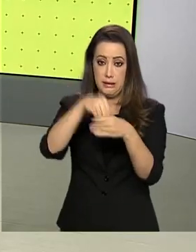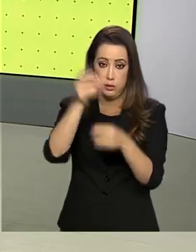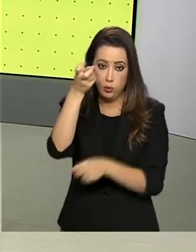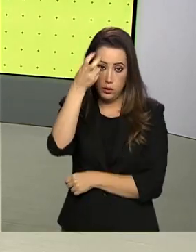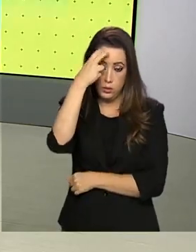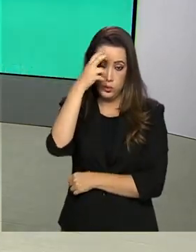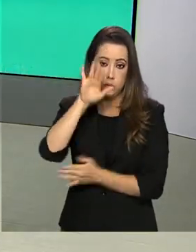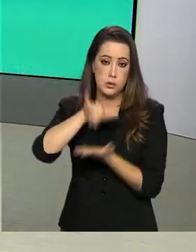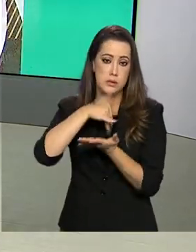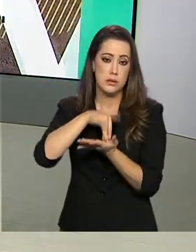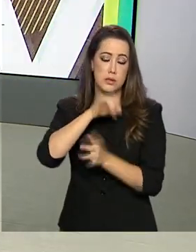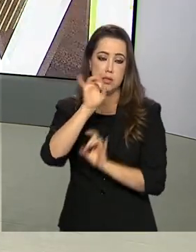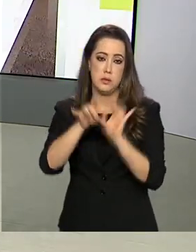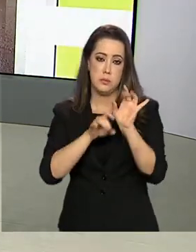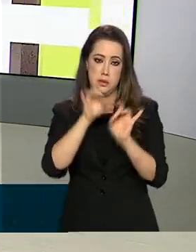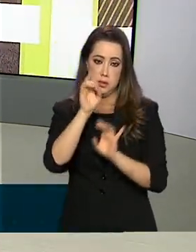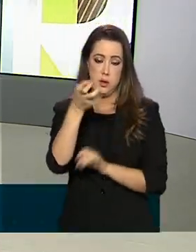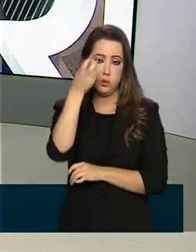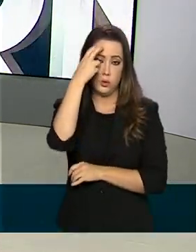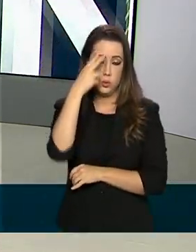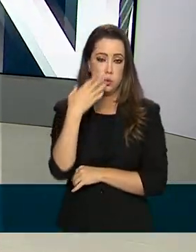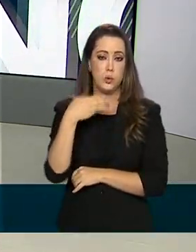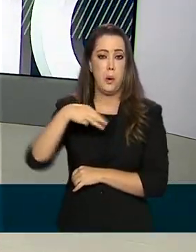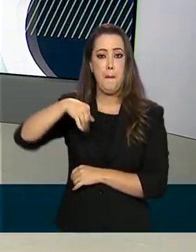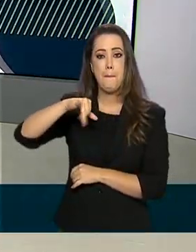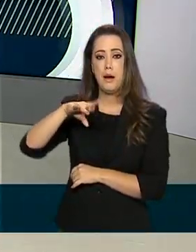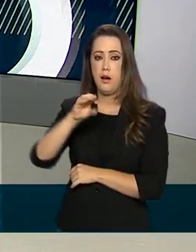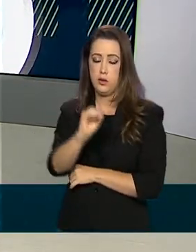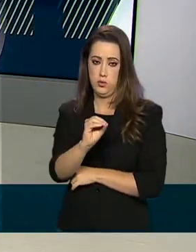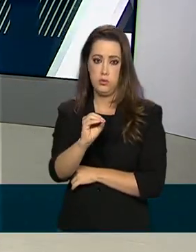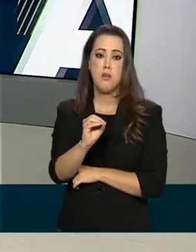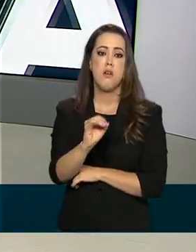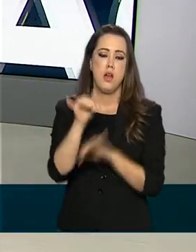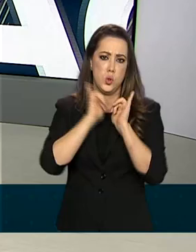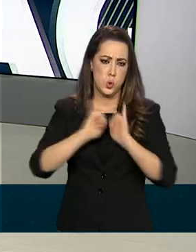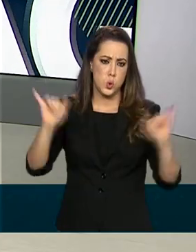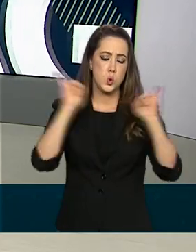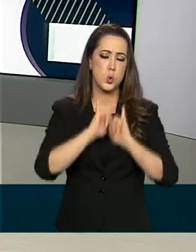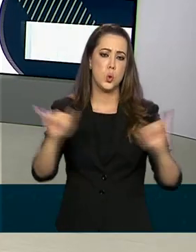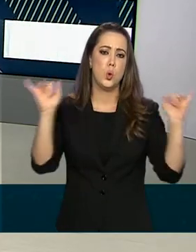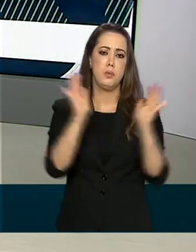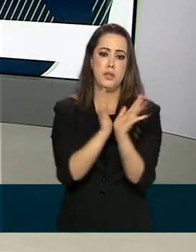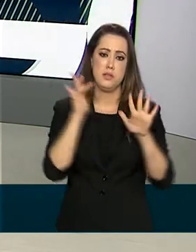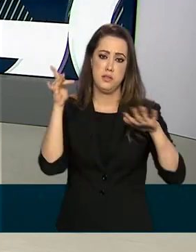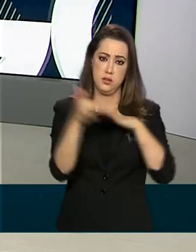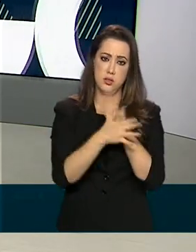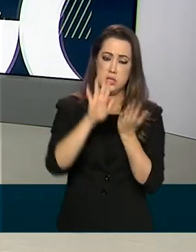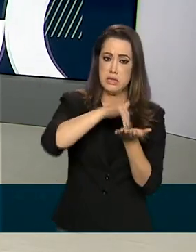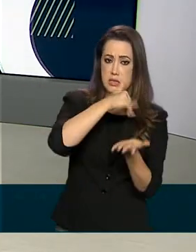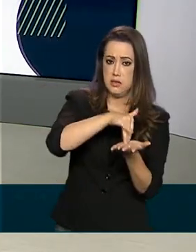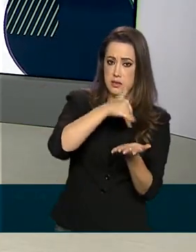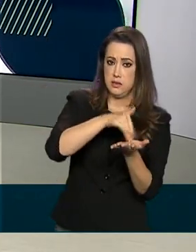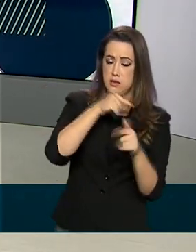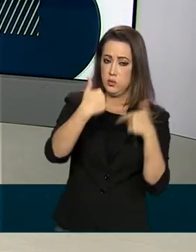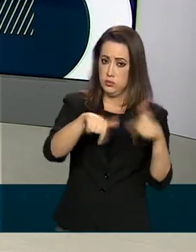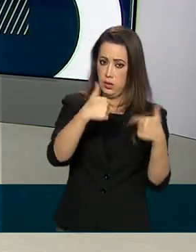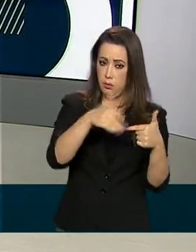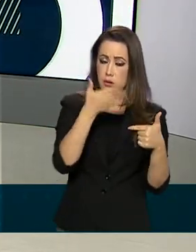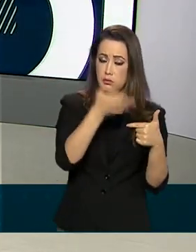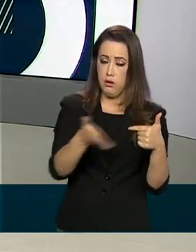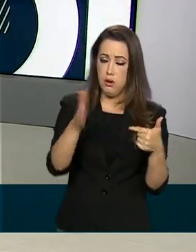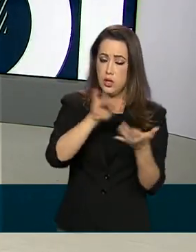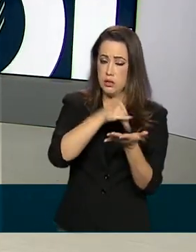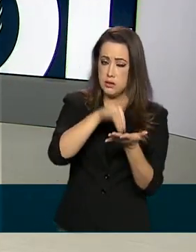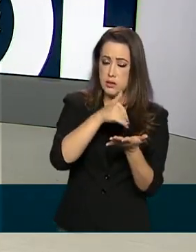O secretário especial da cultura, Mário Frias, anunciou agora há pouco pelas redes sociais que o cadastro dos planos de ação pode ser feito